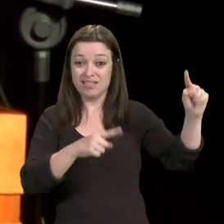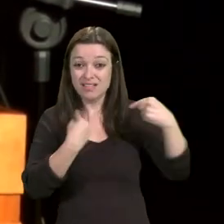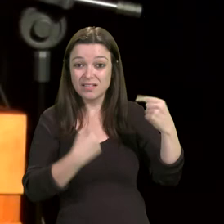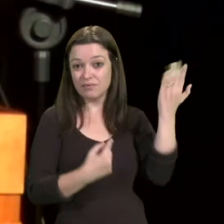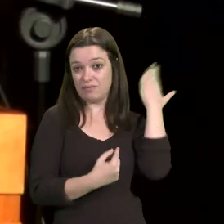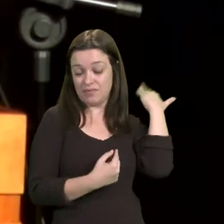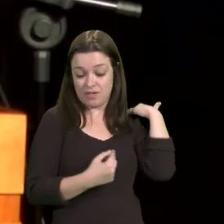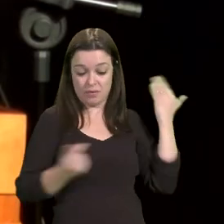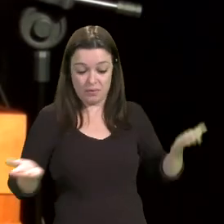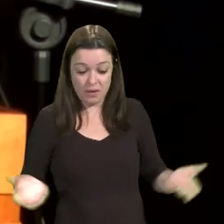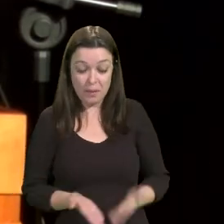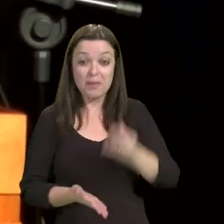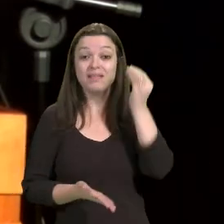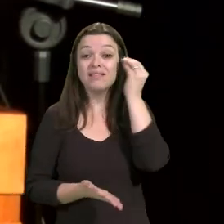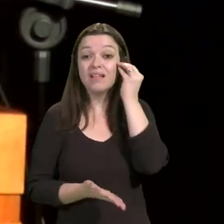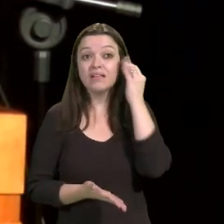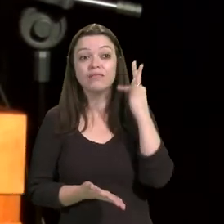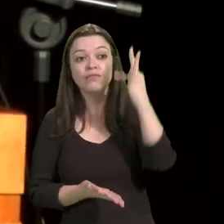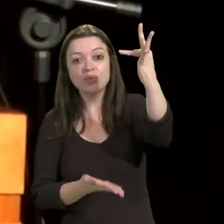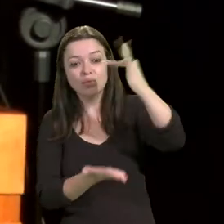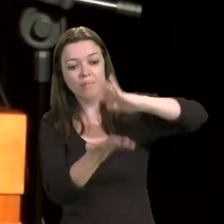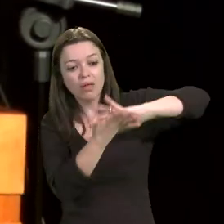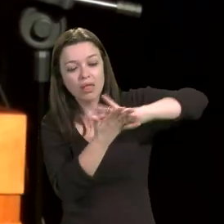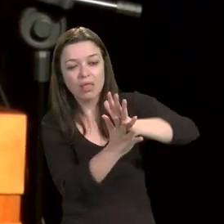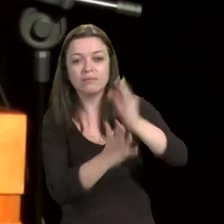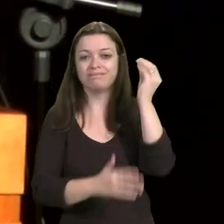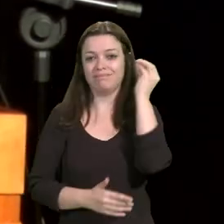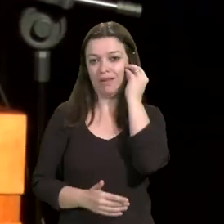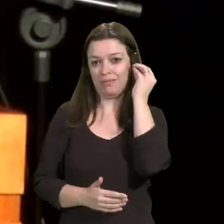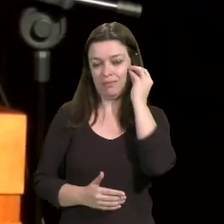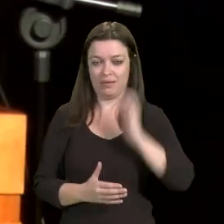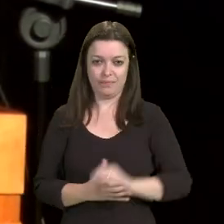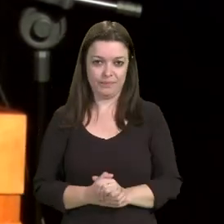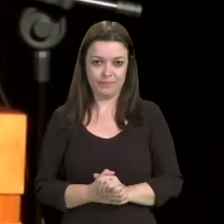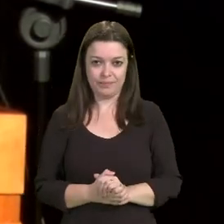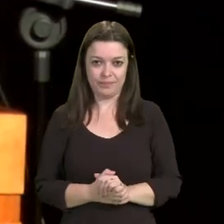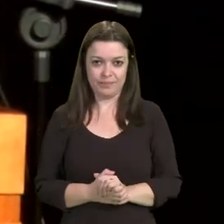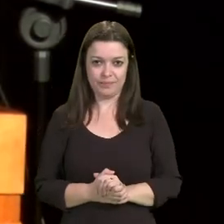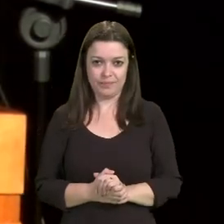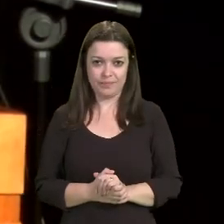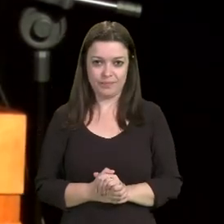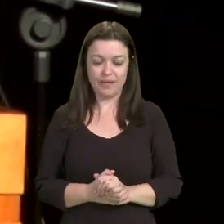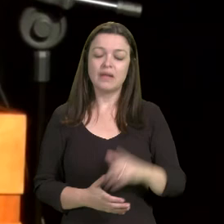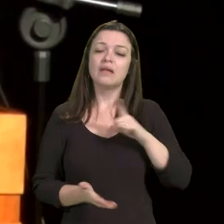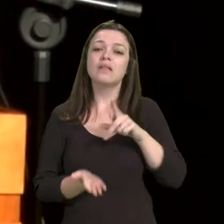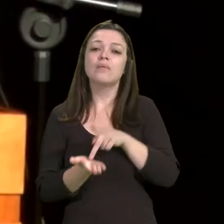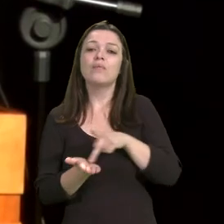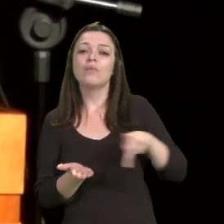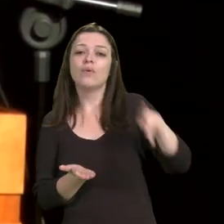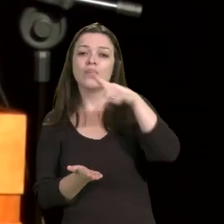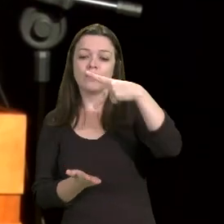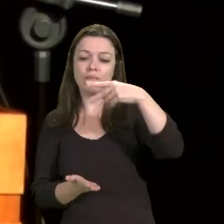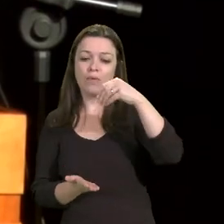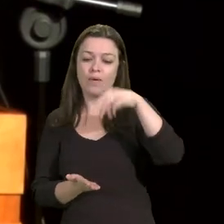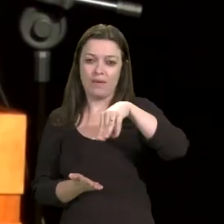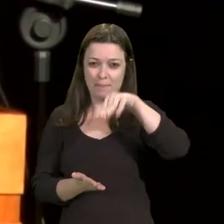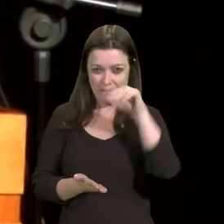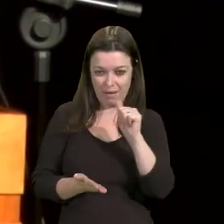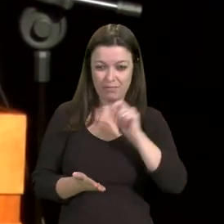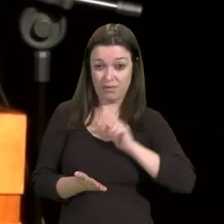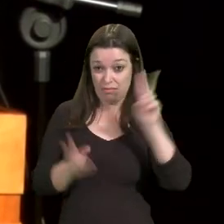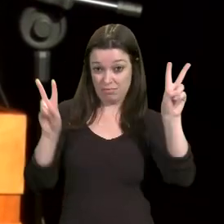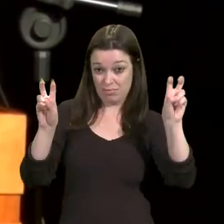e tentam aniquilar o nosso futuro. Num poema chamado, bem no fundo,